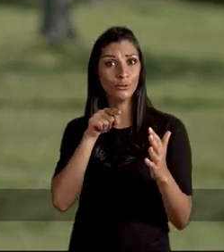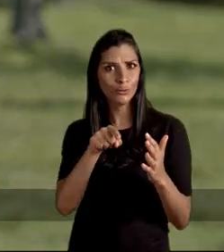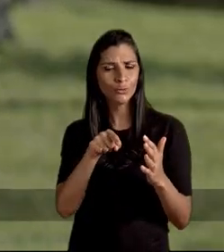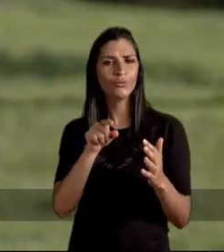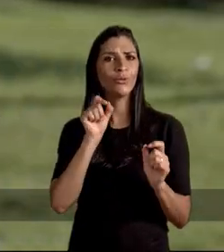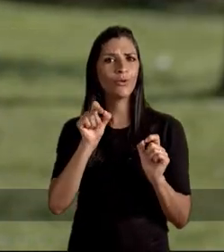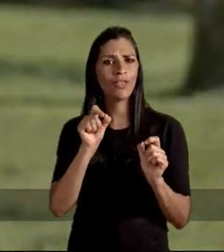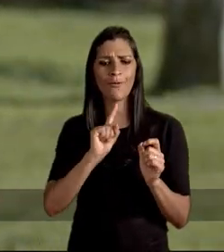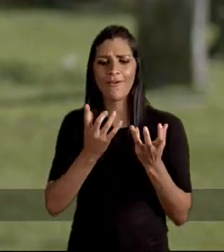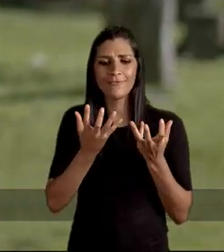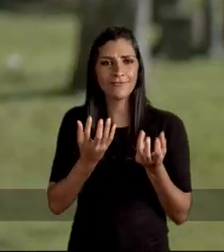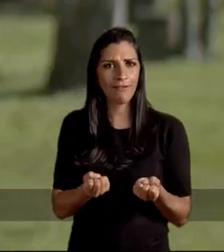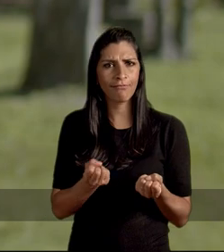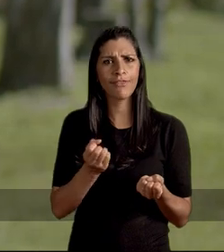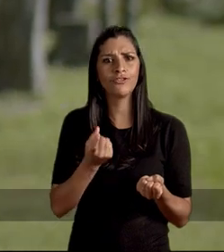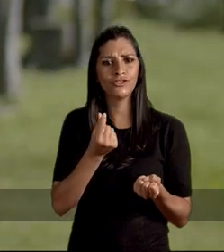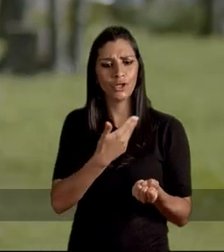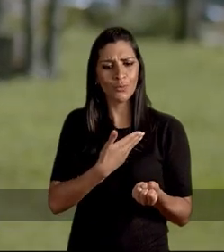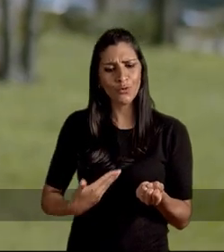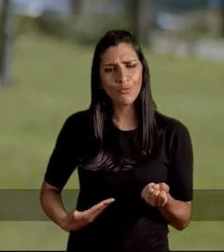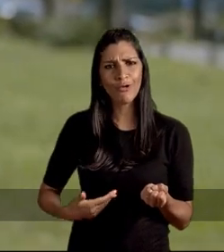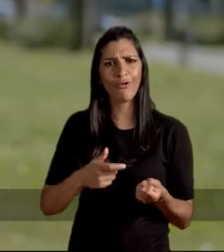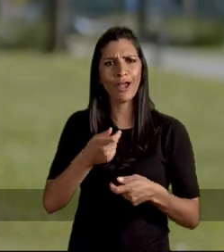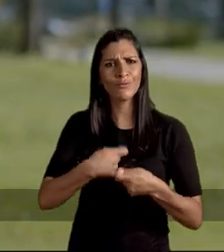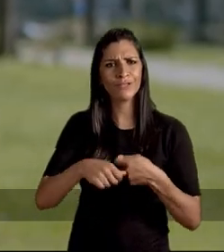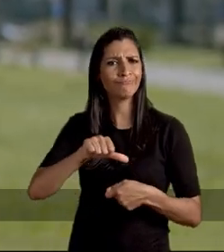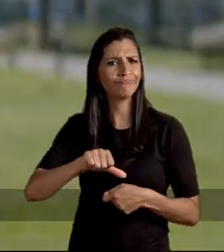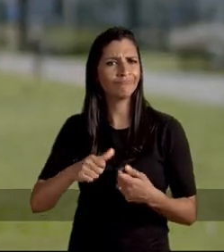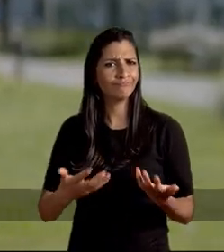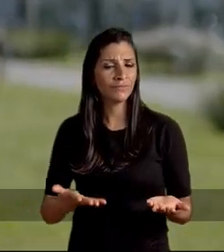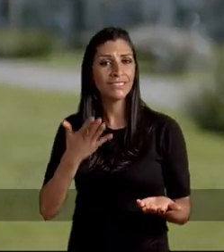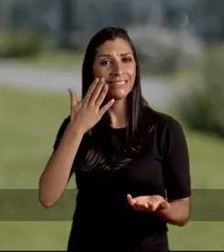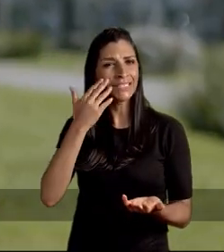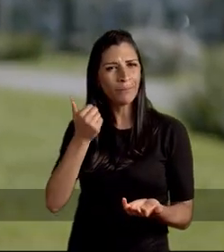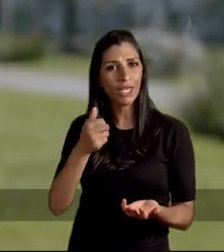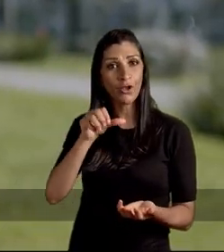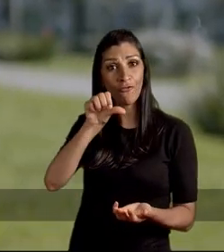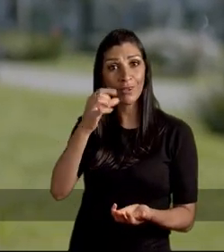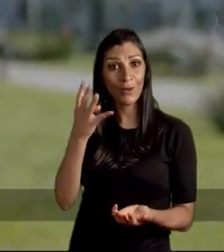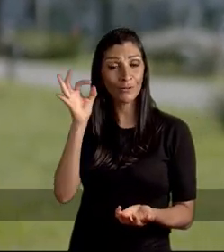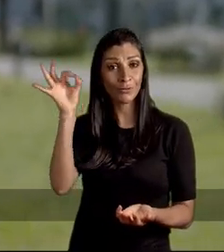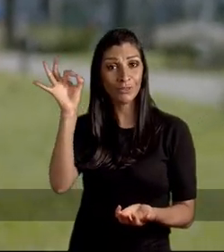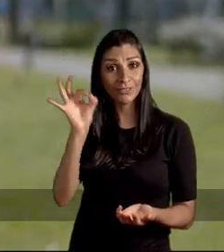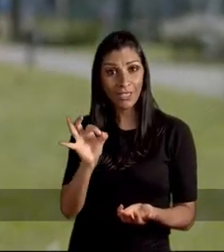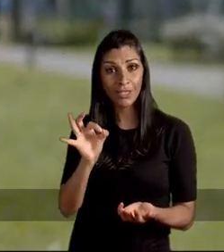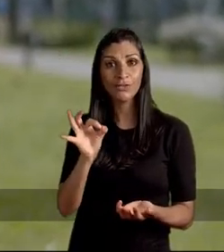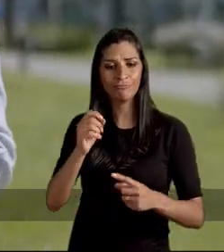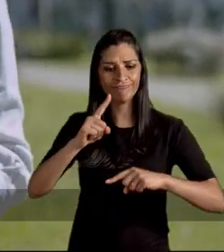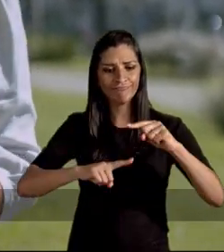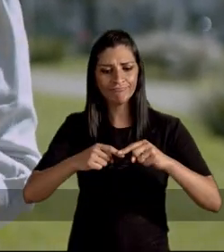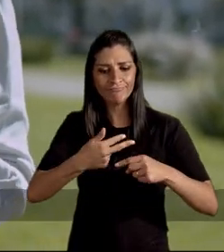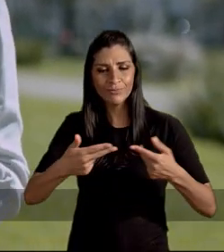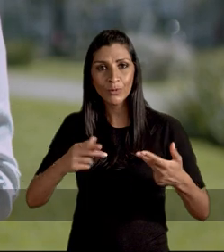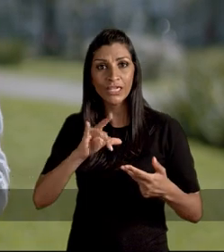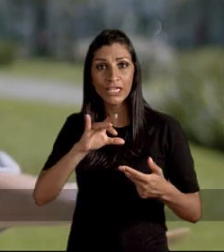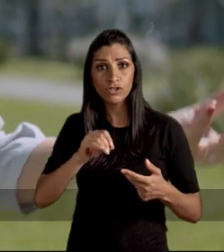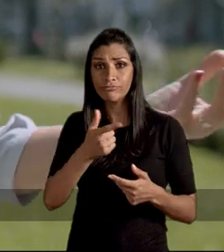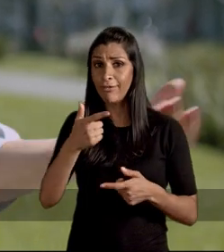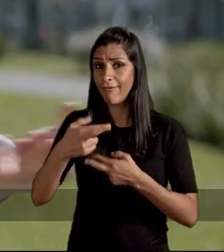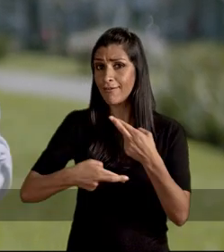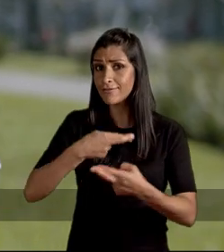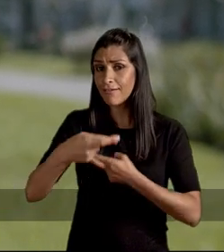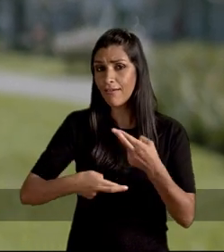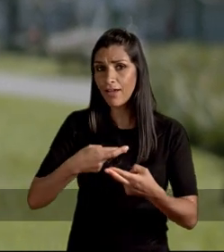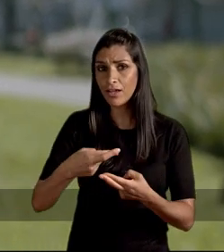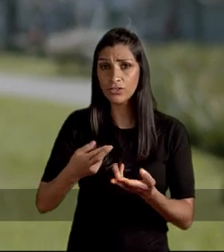E contigo também, que não admite o mau uso do dinheiro público. Vocês sabiam que 94% dos nossos resíduos não